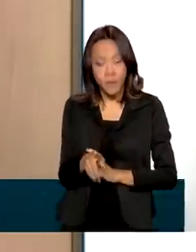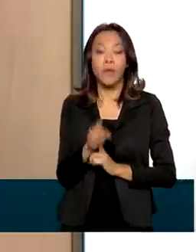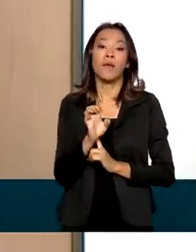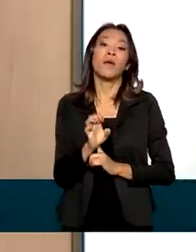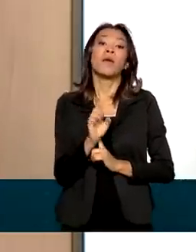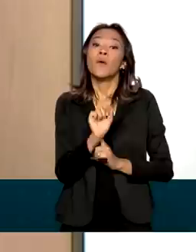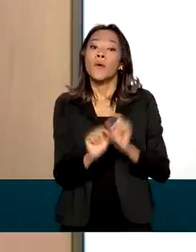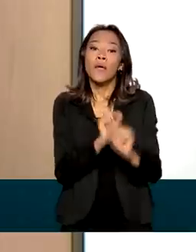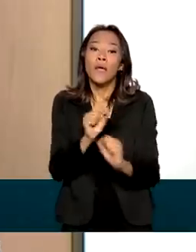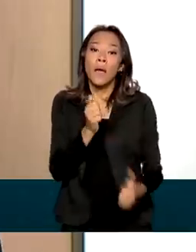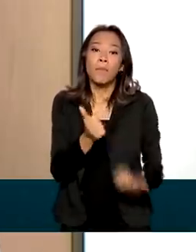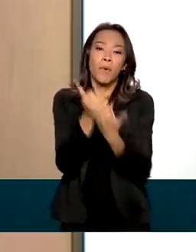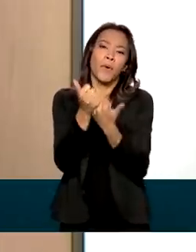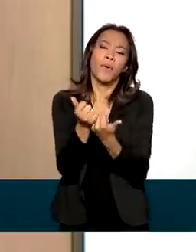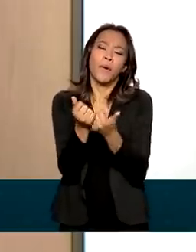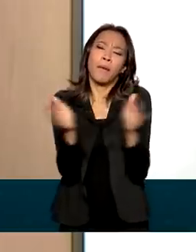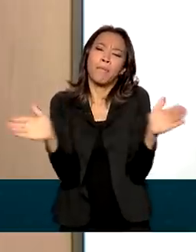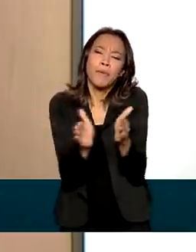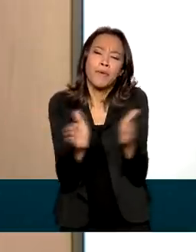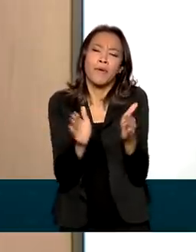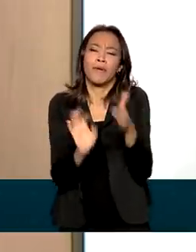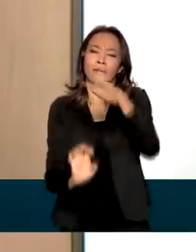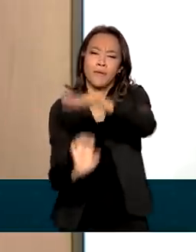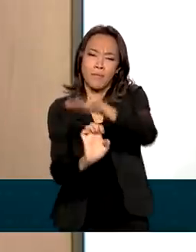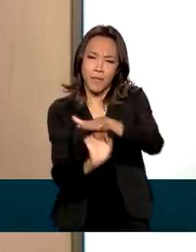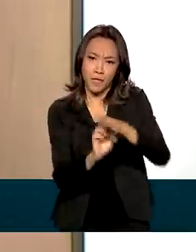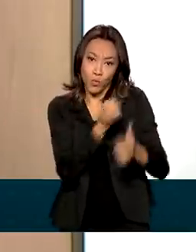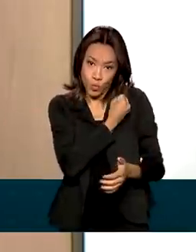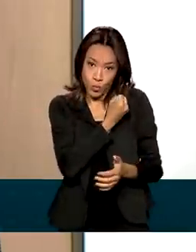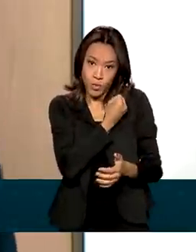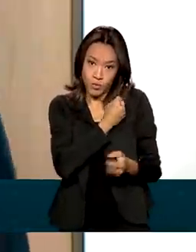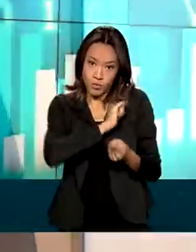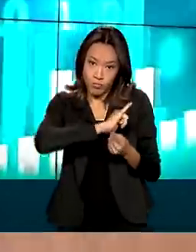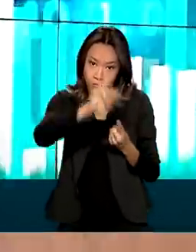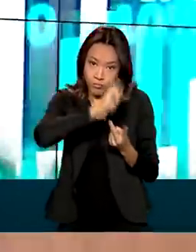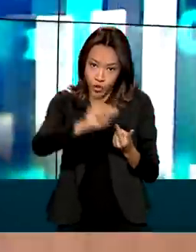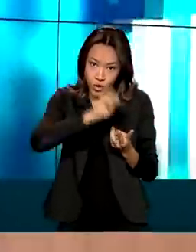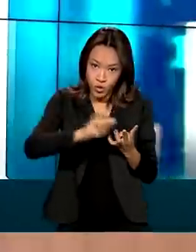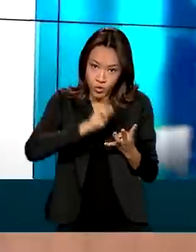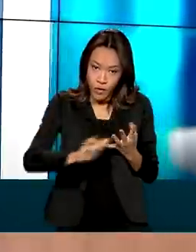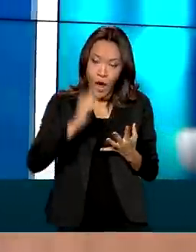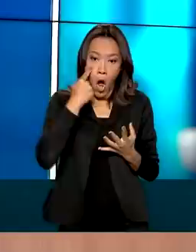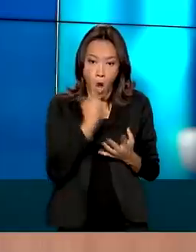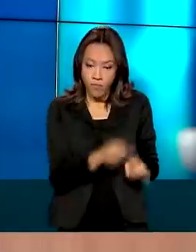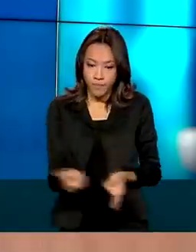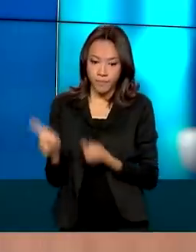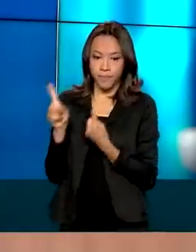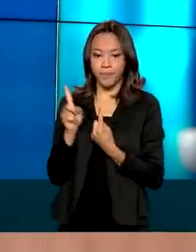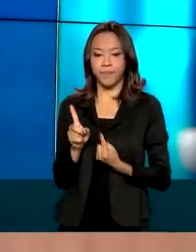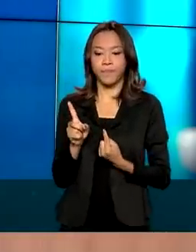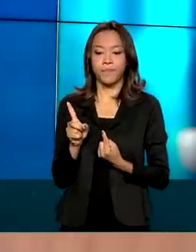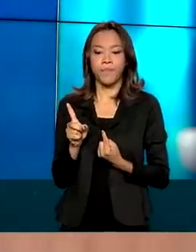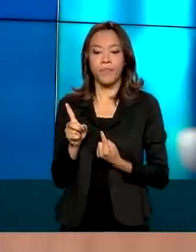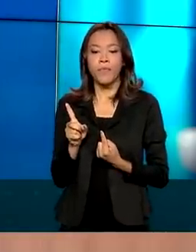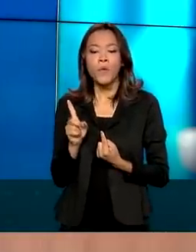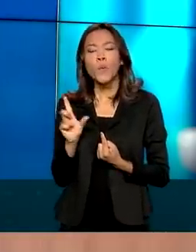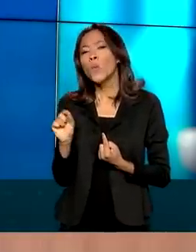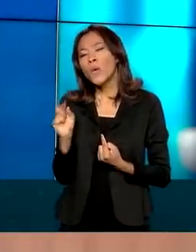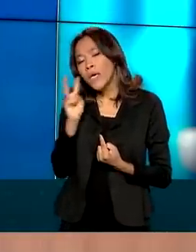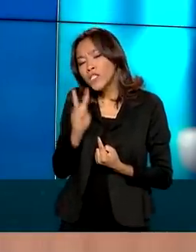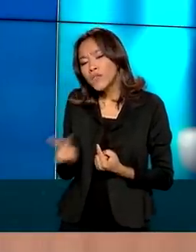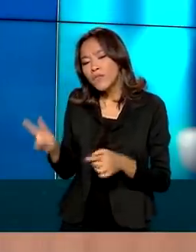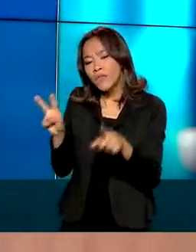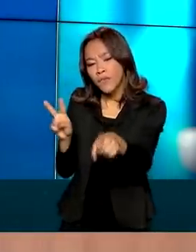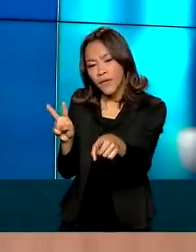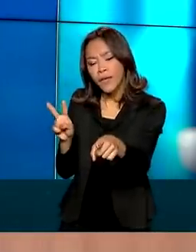demonstrar a importância desse programa, nós trouxemos alguns números para você, telespectador. Vamos a eles? Então, o que nós observamos? Esse